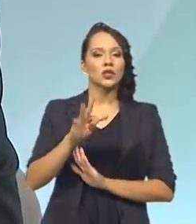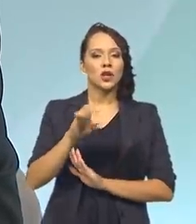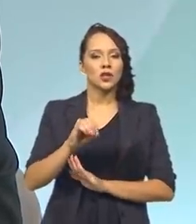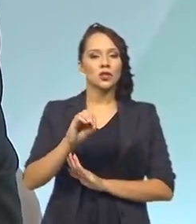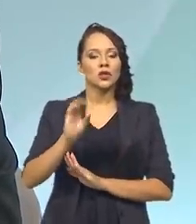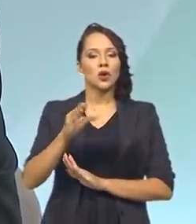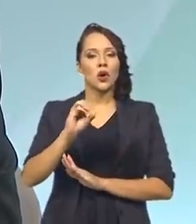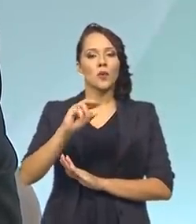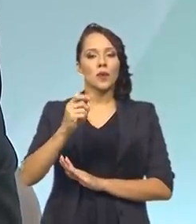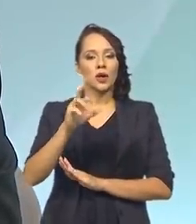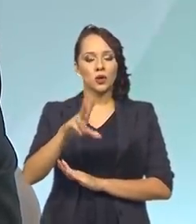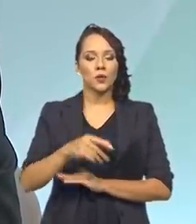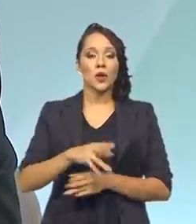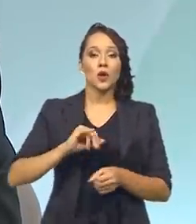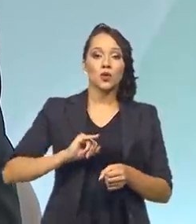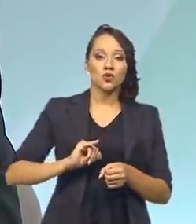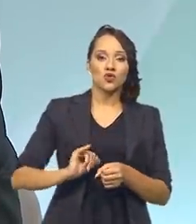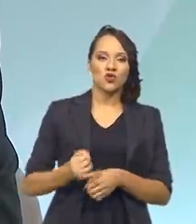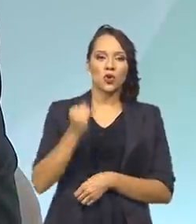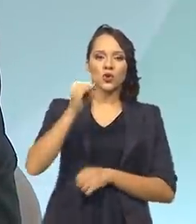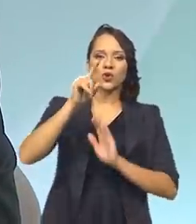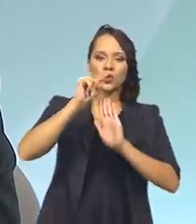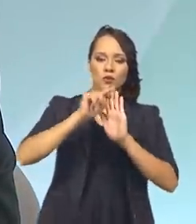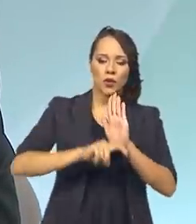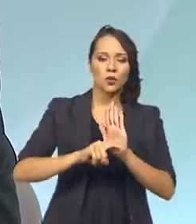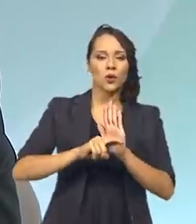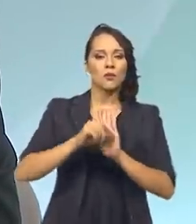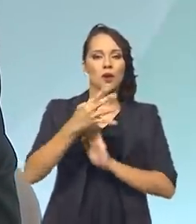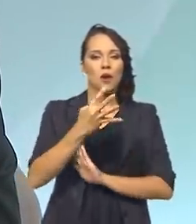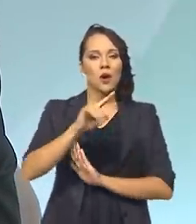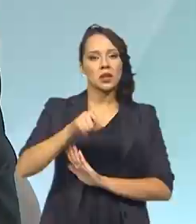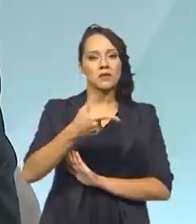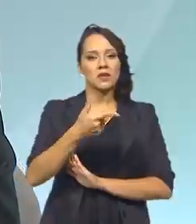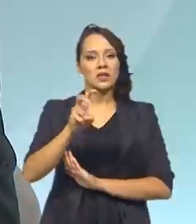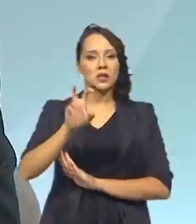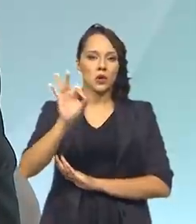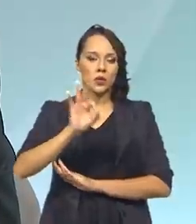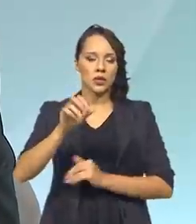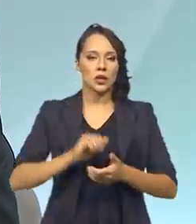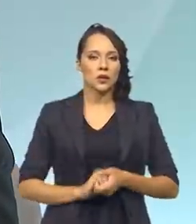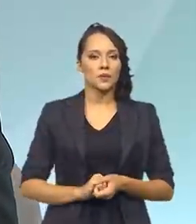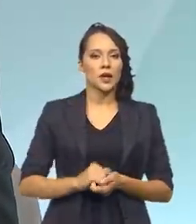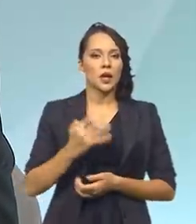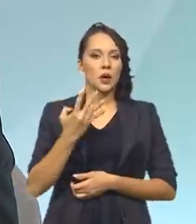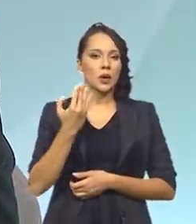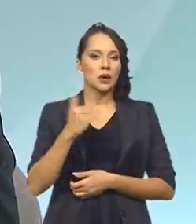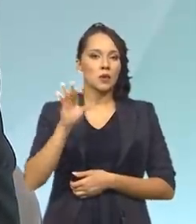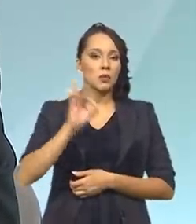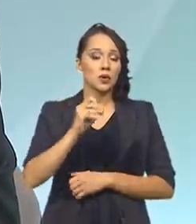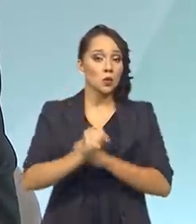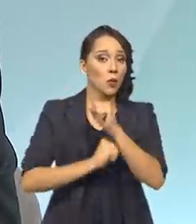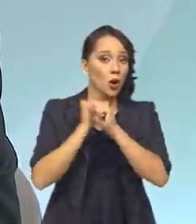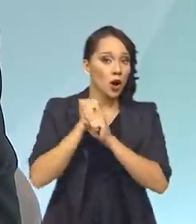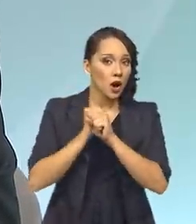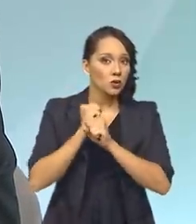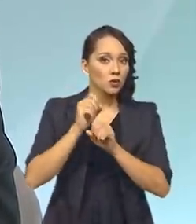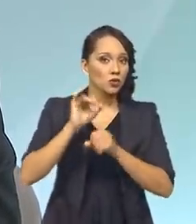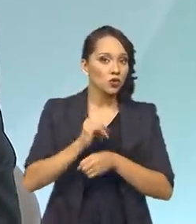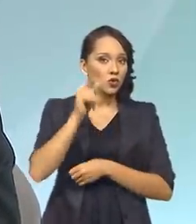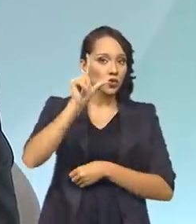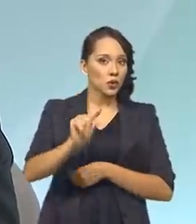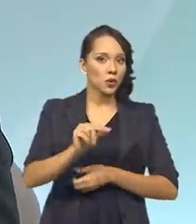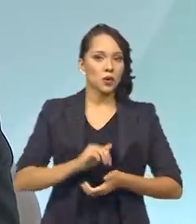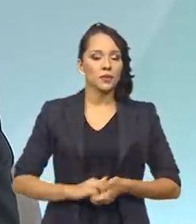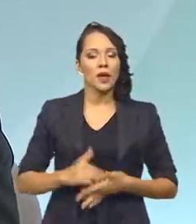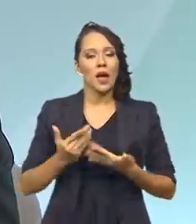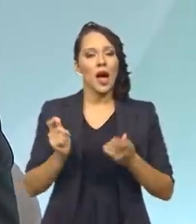diminuímos a taxa de juros do programa para 4,25% dessas duas regiões e 4,5% tarde de mais, ano. Isso permitiu